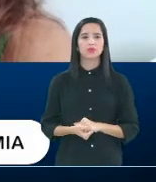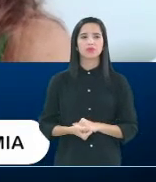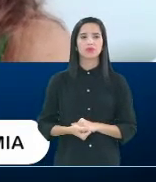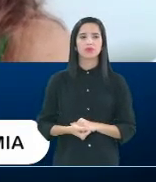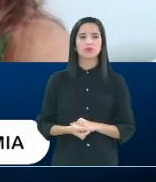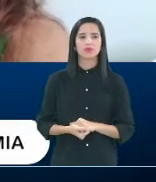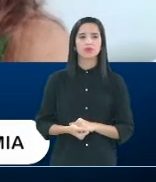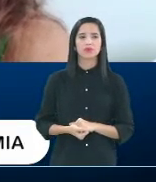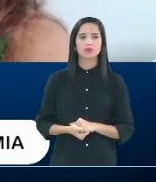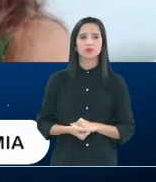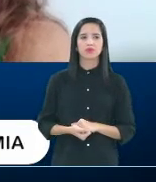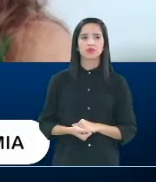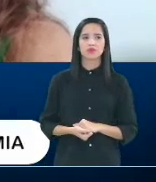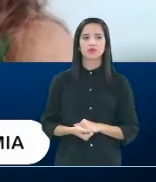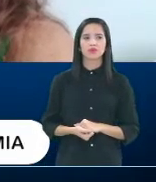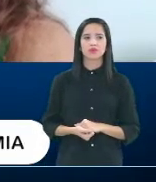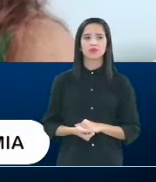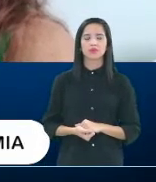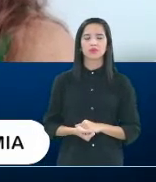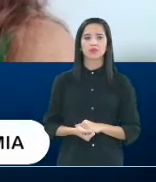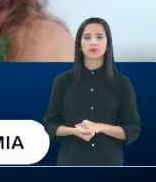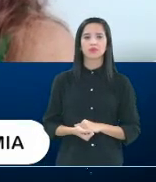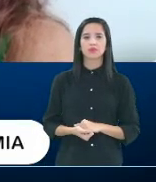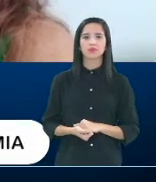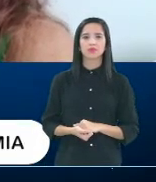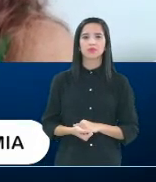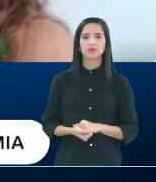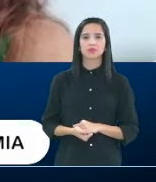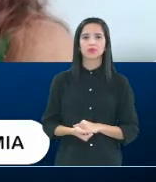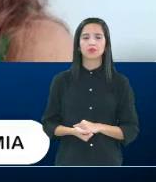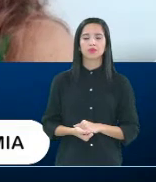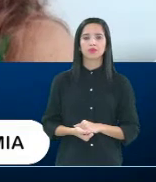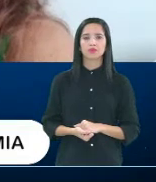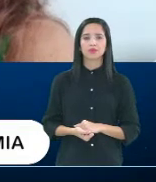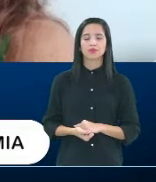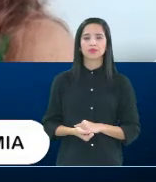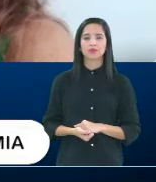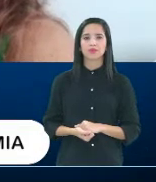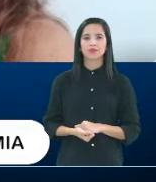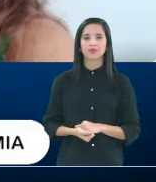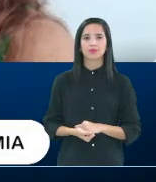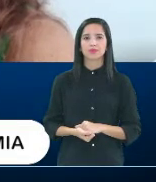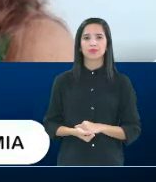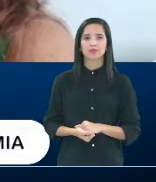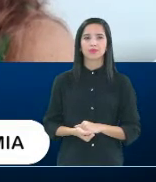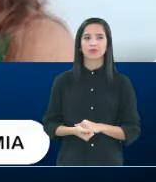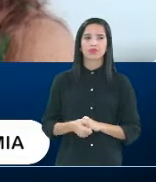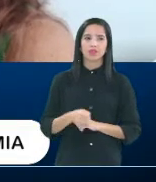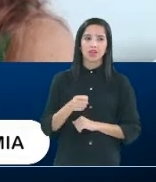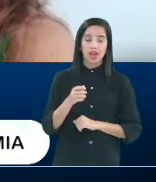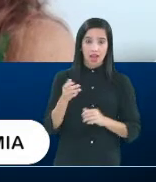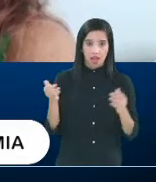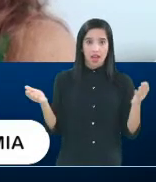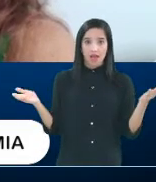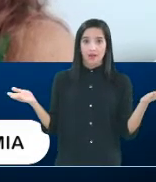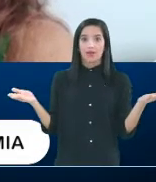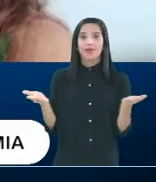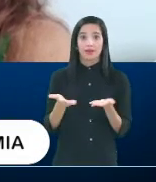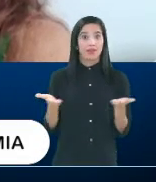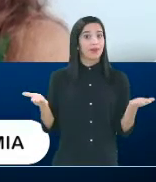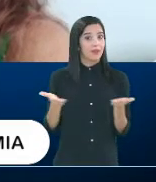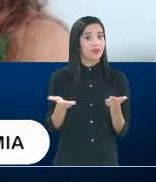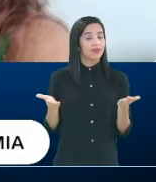É, é, é, se está sendo colocado à prova, né, é